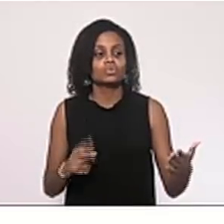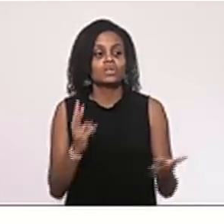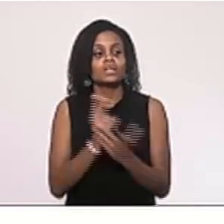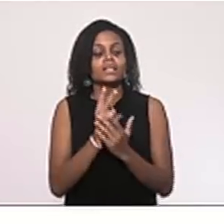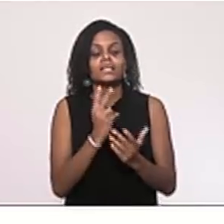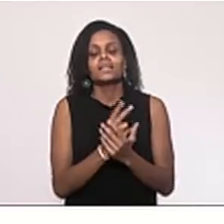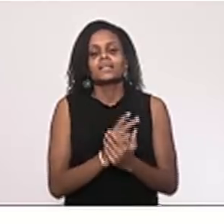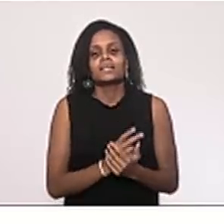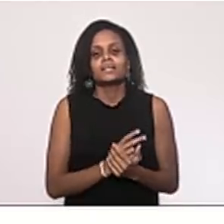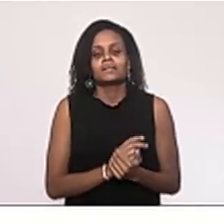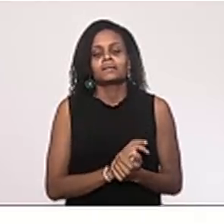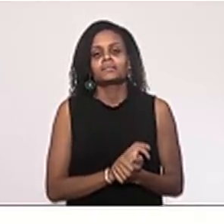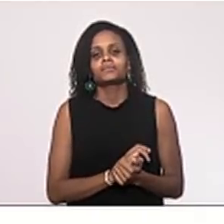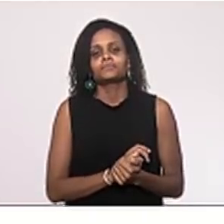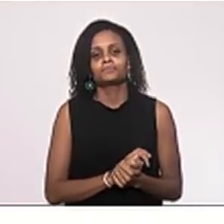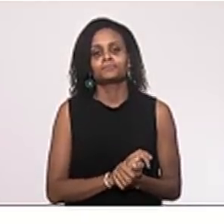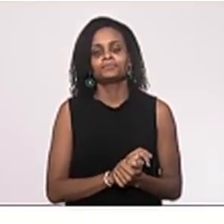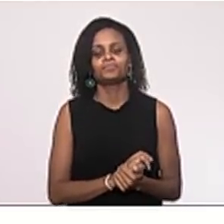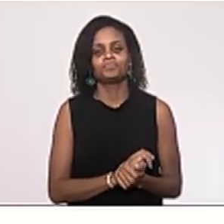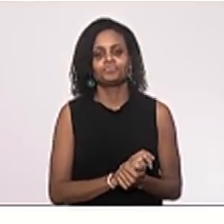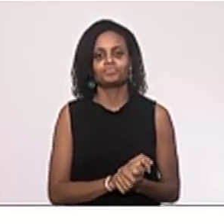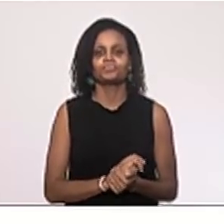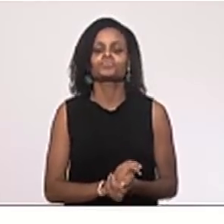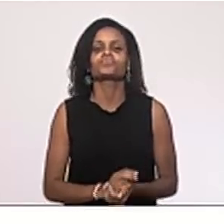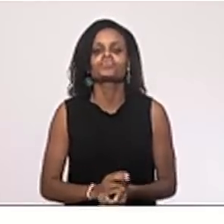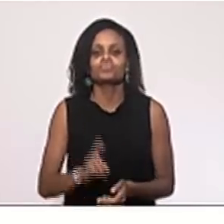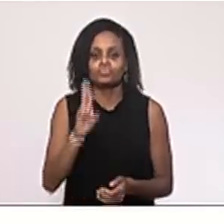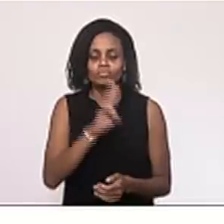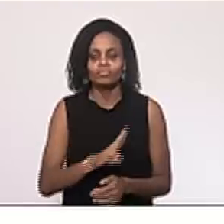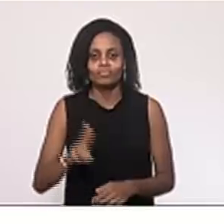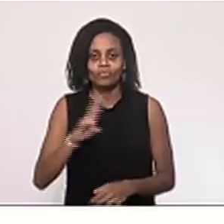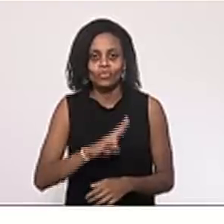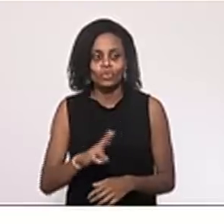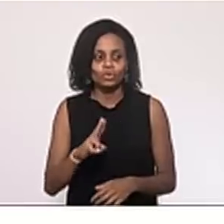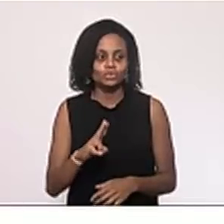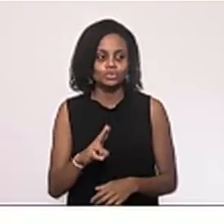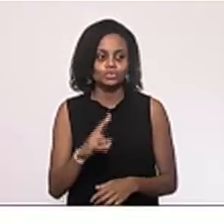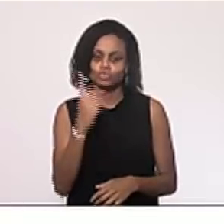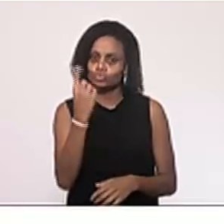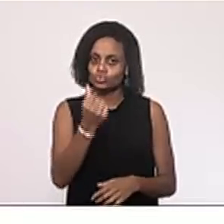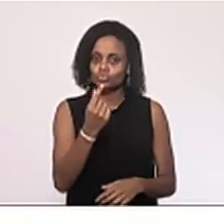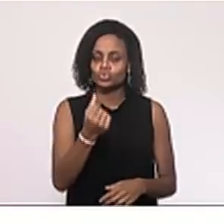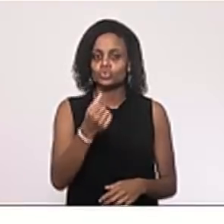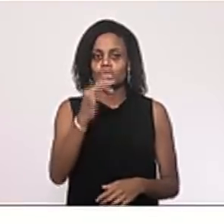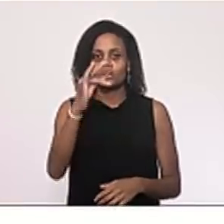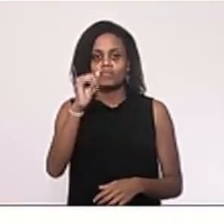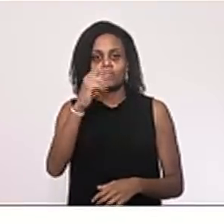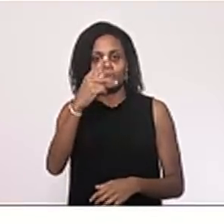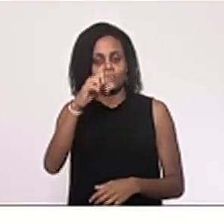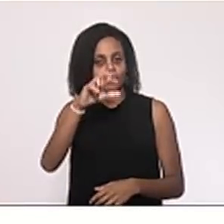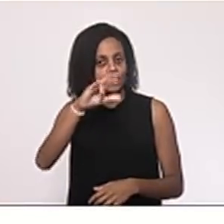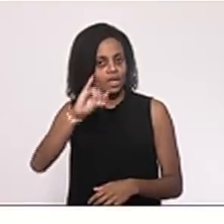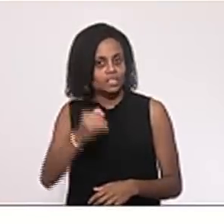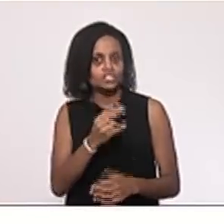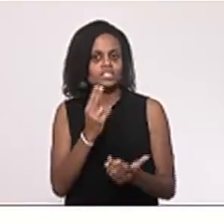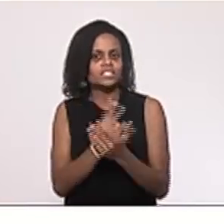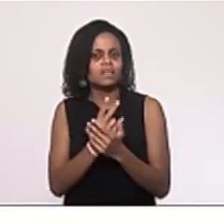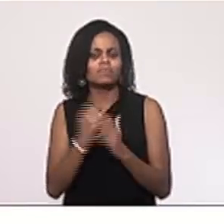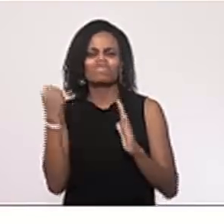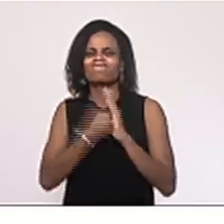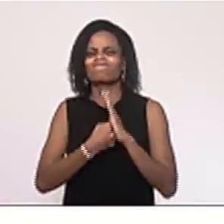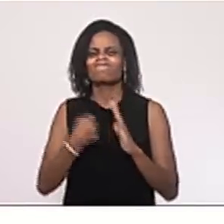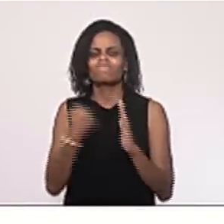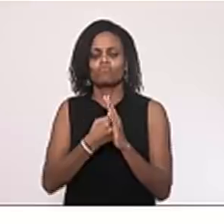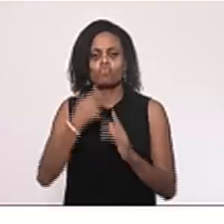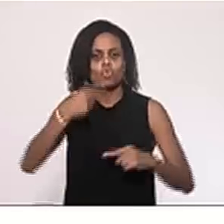grande utilizador dos recursos, por exemplo, de Faperg, sempre apanhou muito com uma política